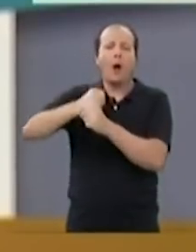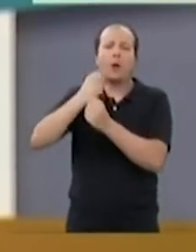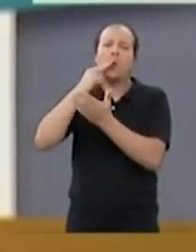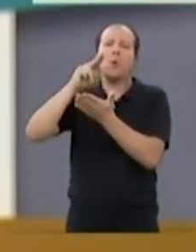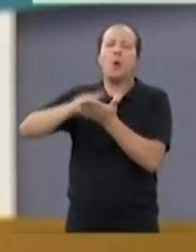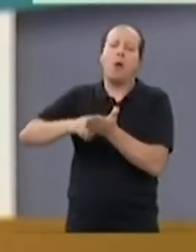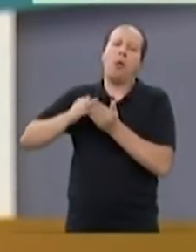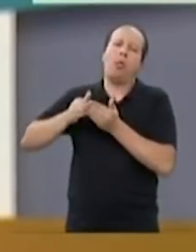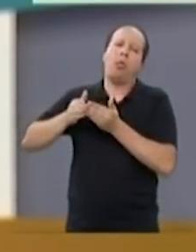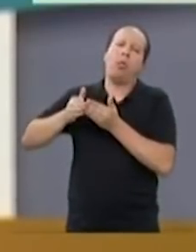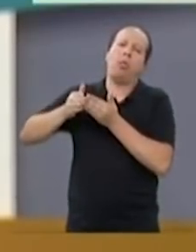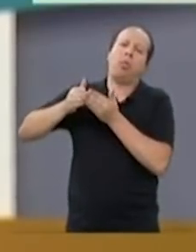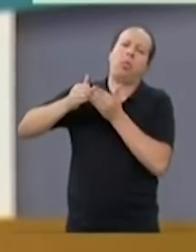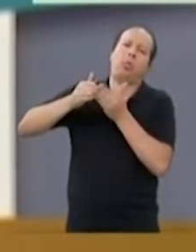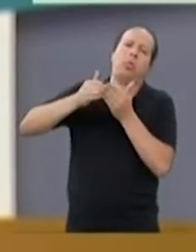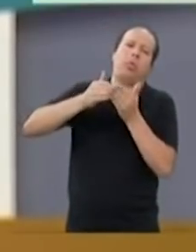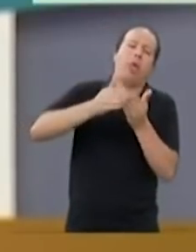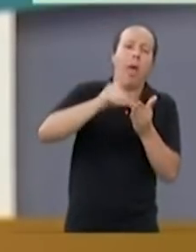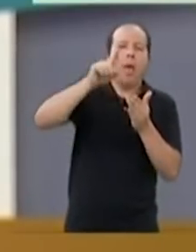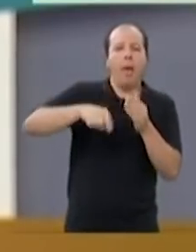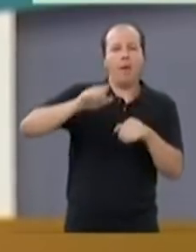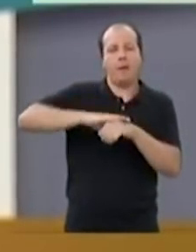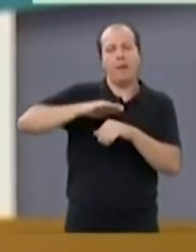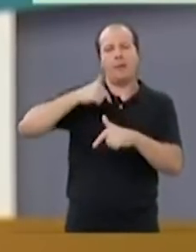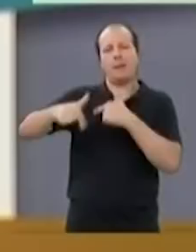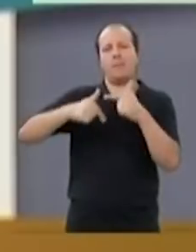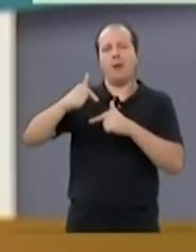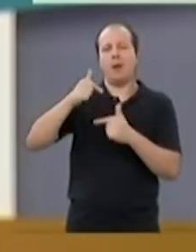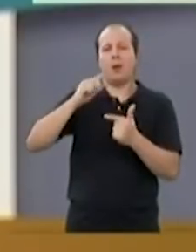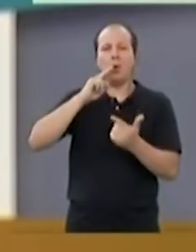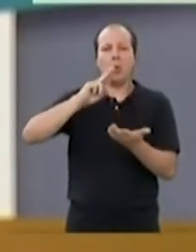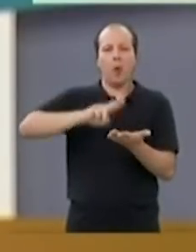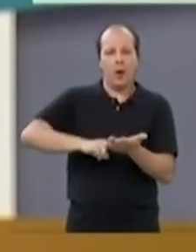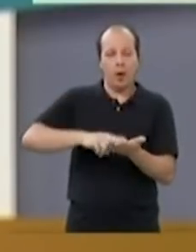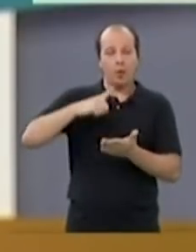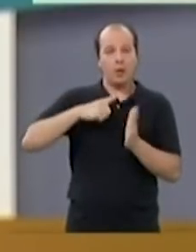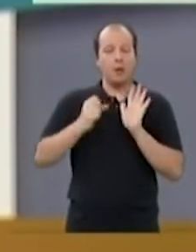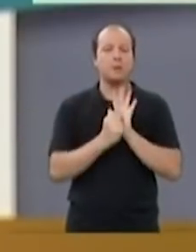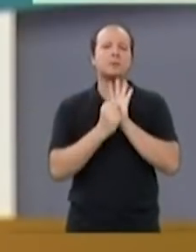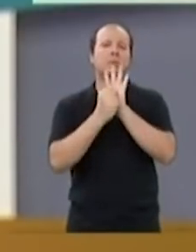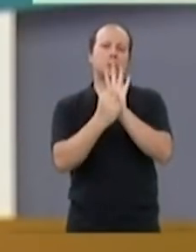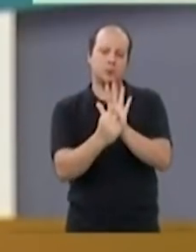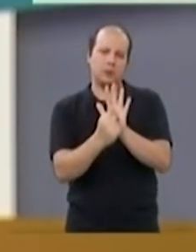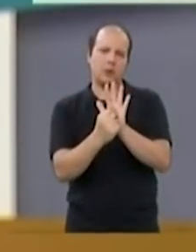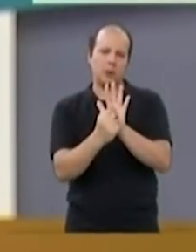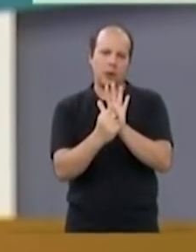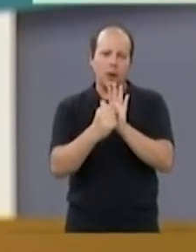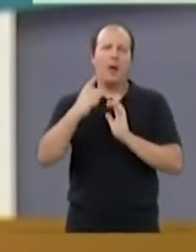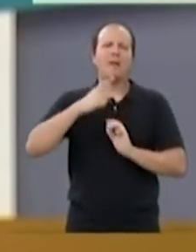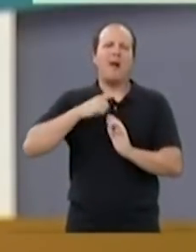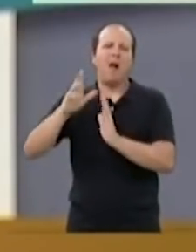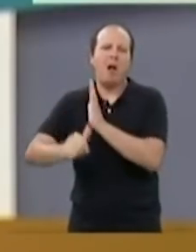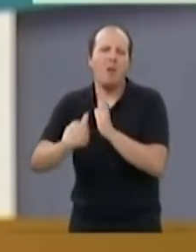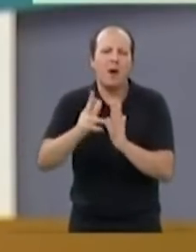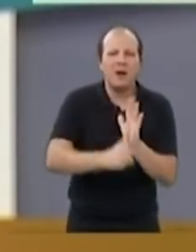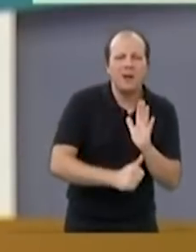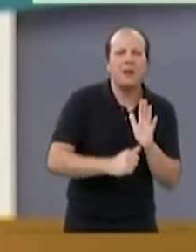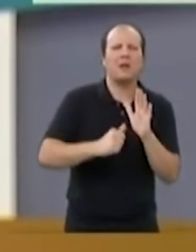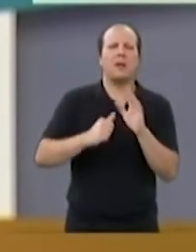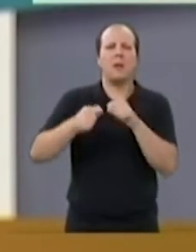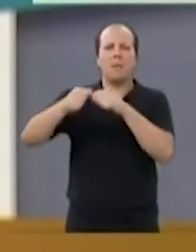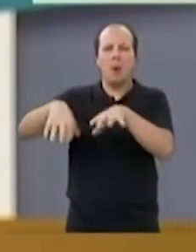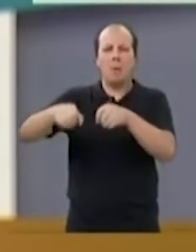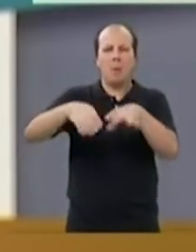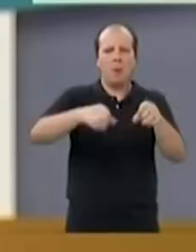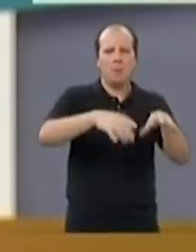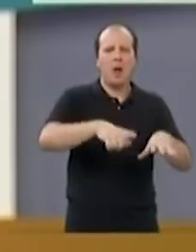água. Isso era fruto do trabalho dos Correios. Ele tem uma simbologia. No entanto, a roubalheira, a politicagem,